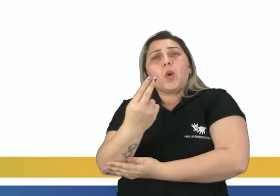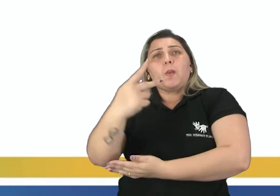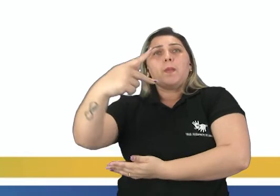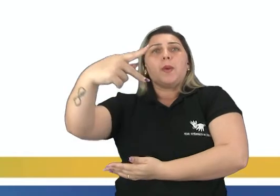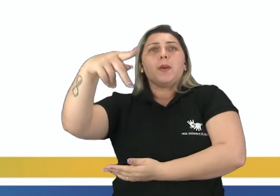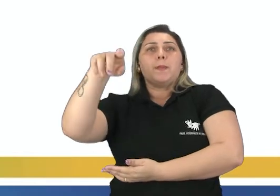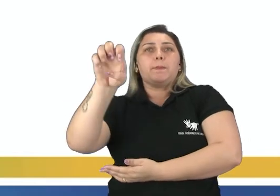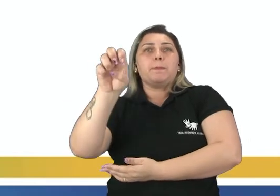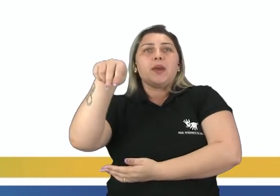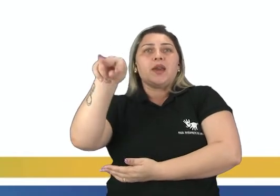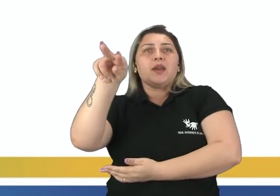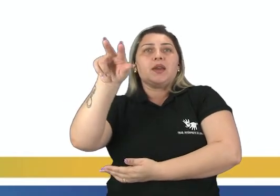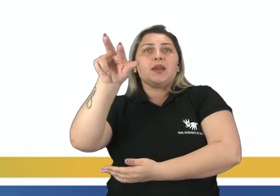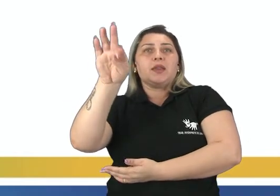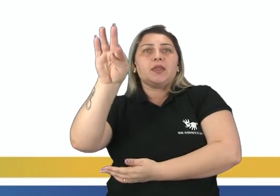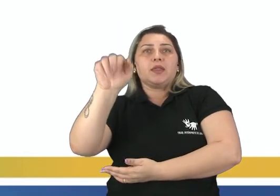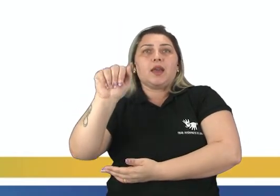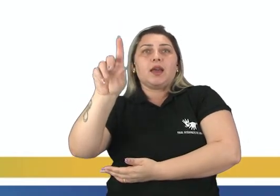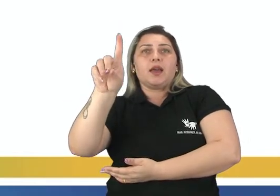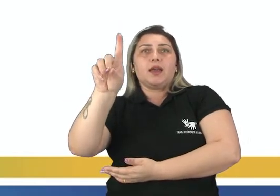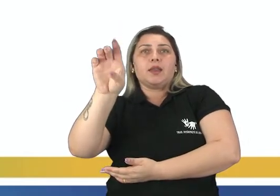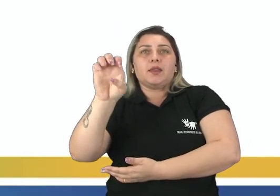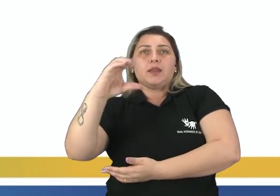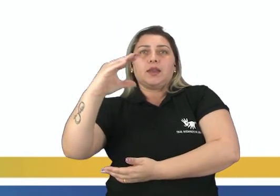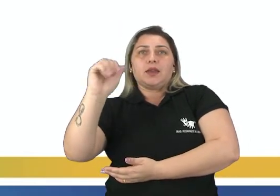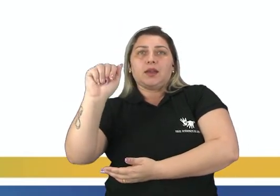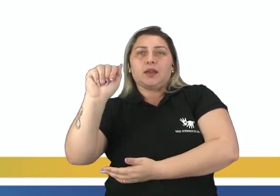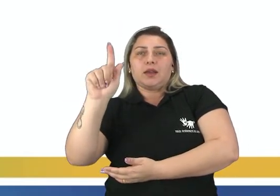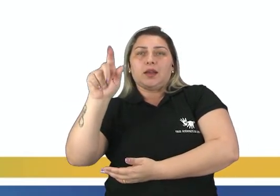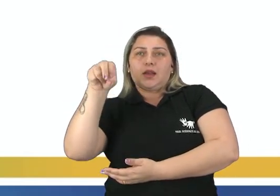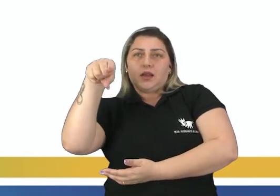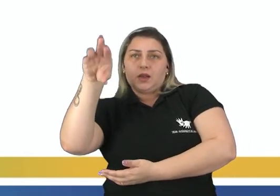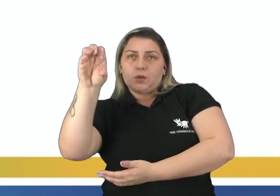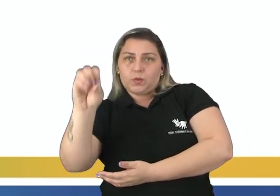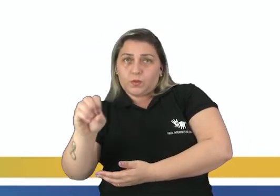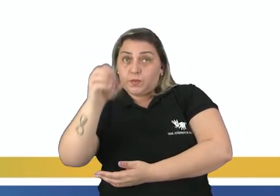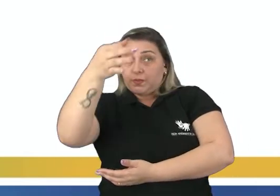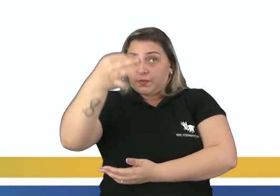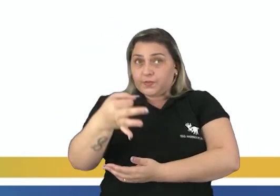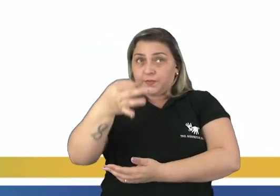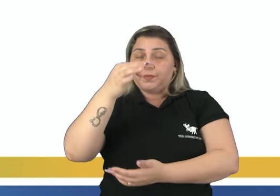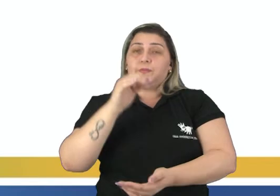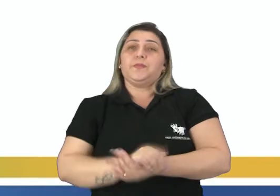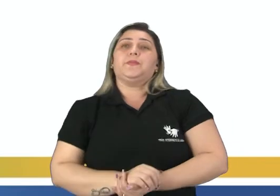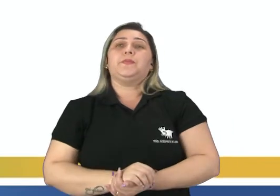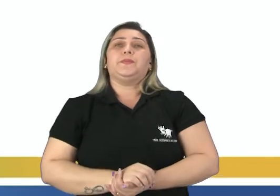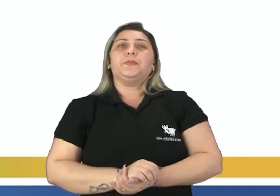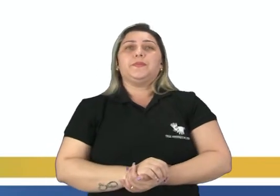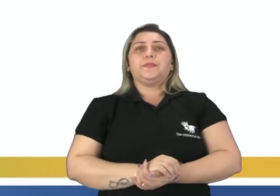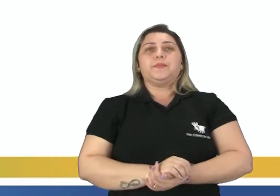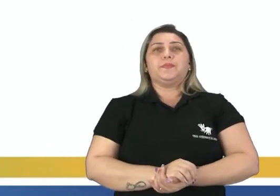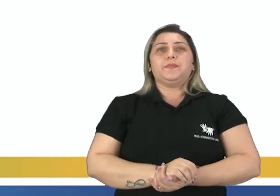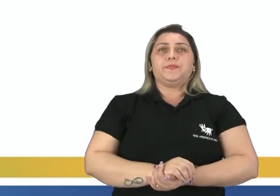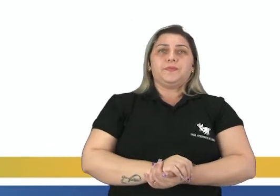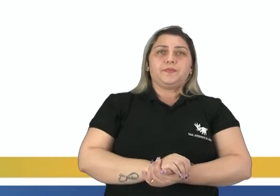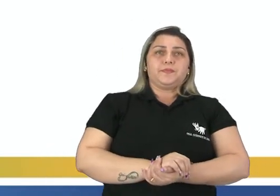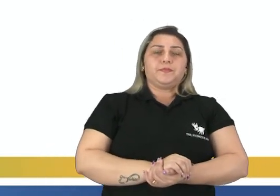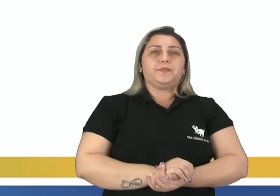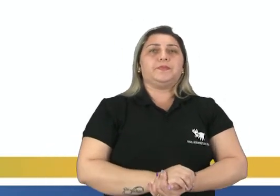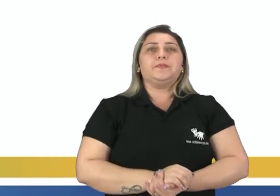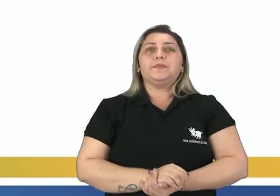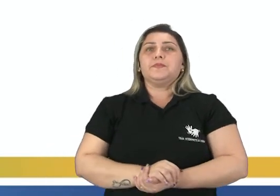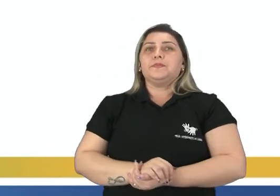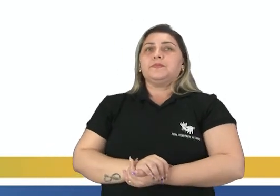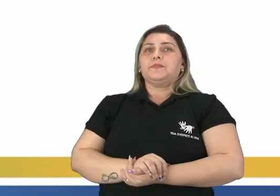traz para a gente um resultado igual a 15, certo? Portanto, o polígono que tem 15